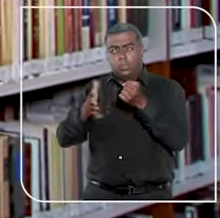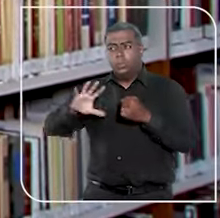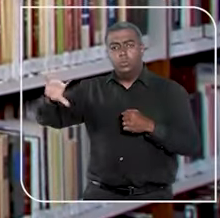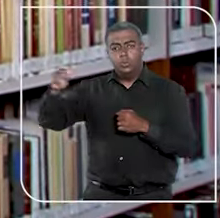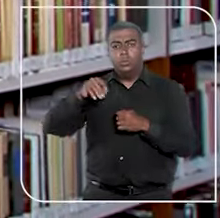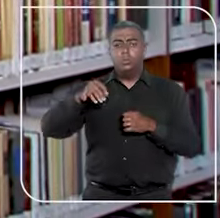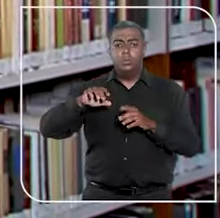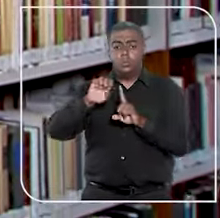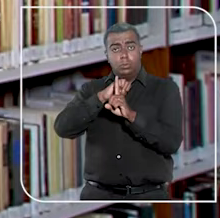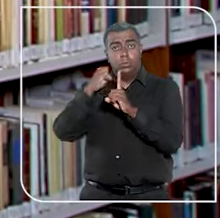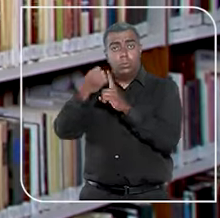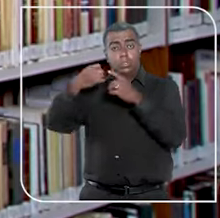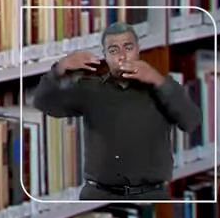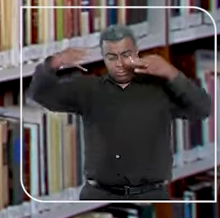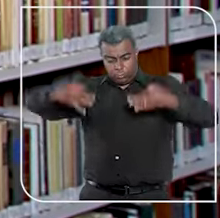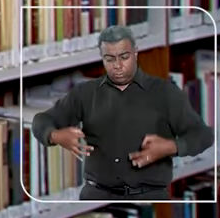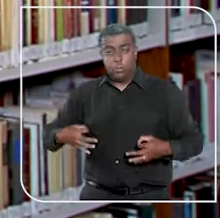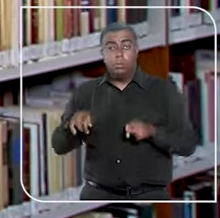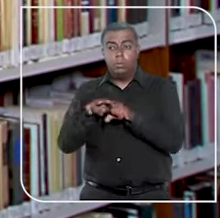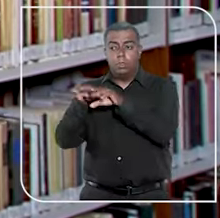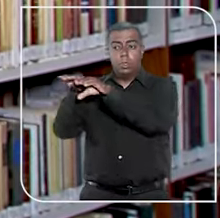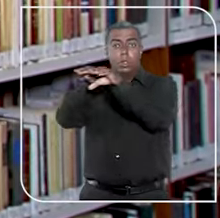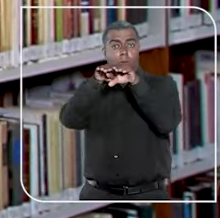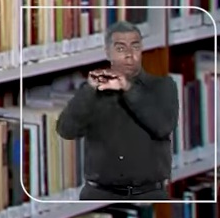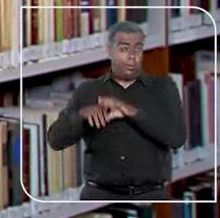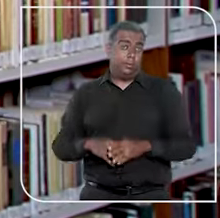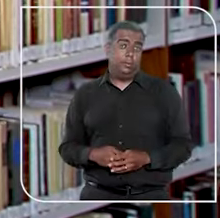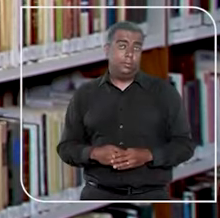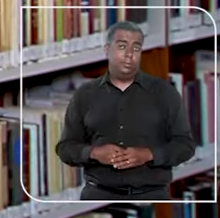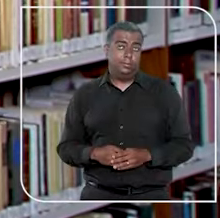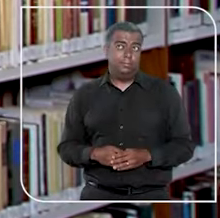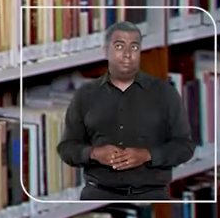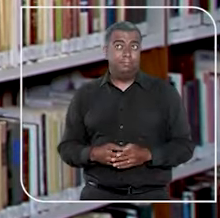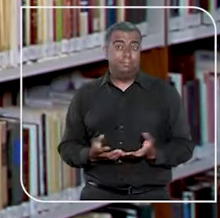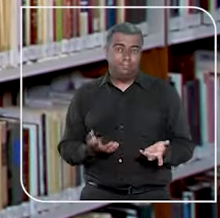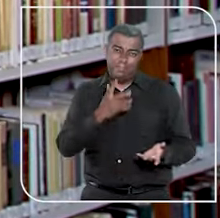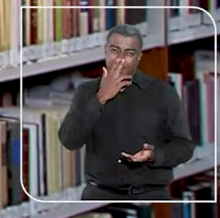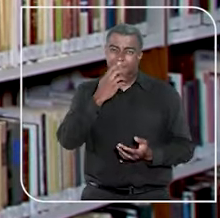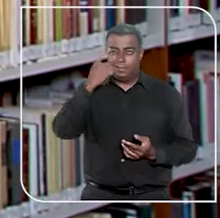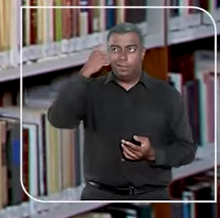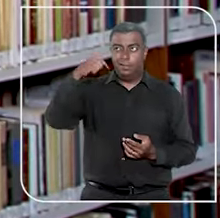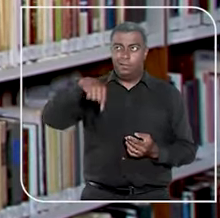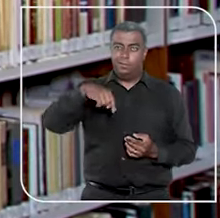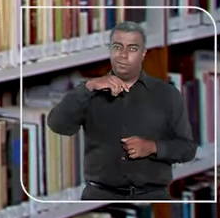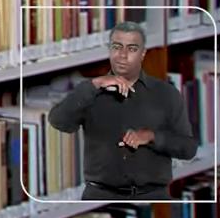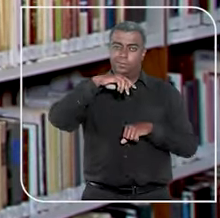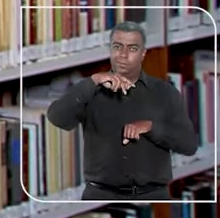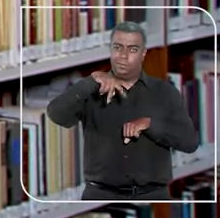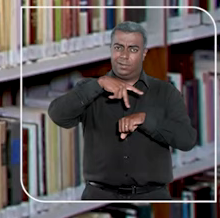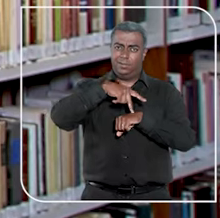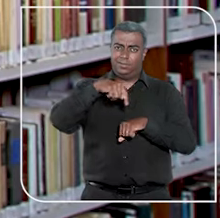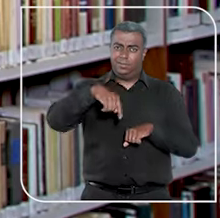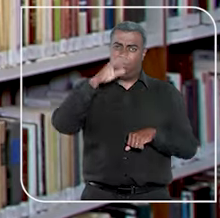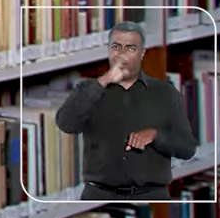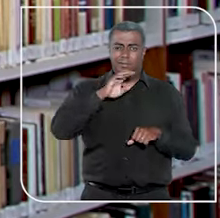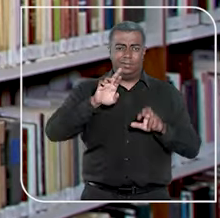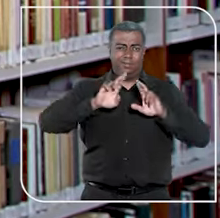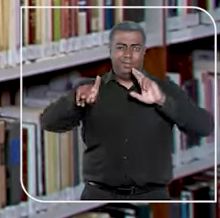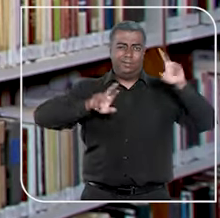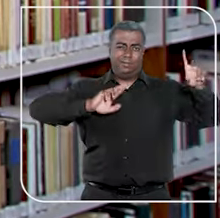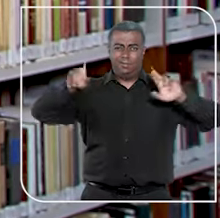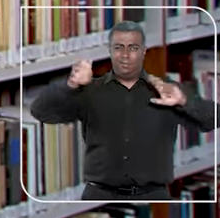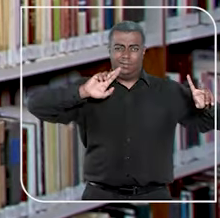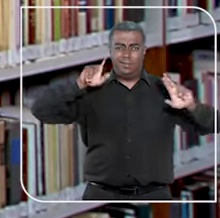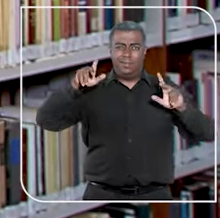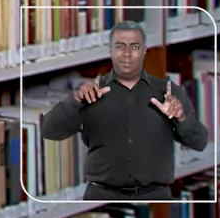que tenhamos uma sociedade justa e com igualdade de oportunidades. Parece uma ideia utópica num país extremamente desigual